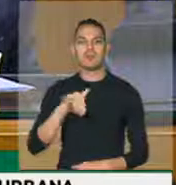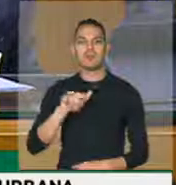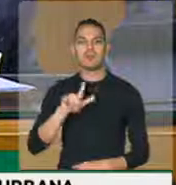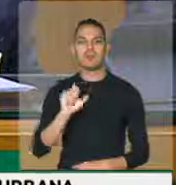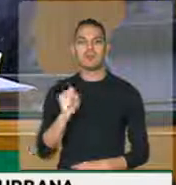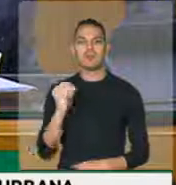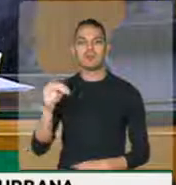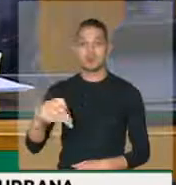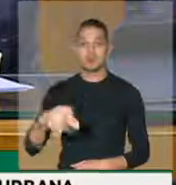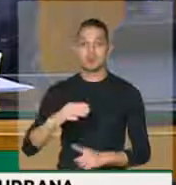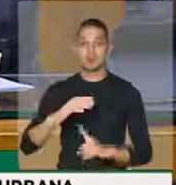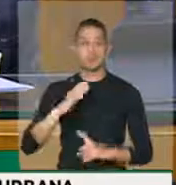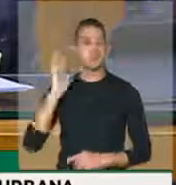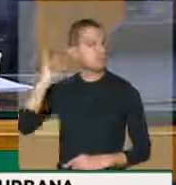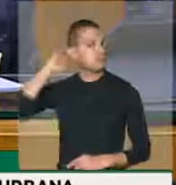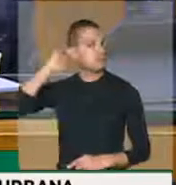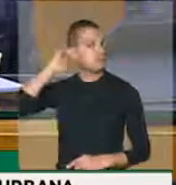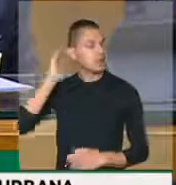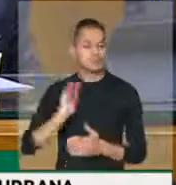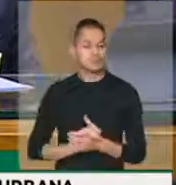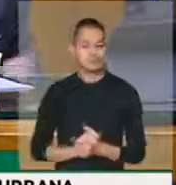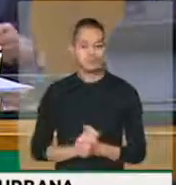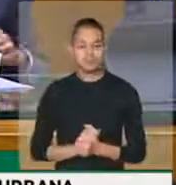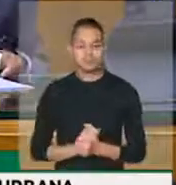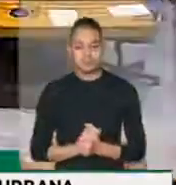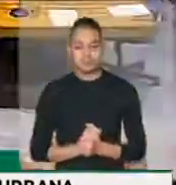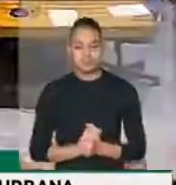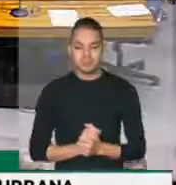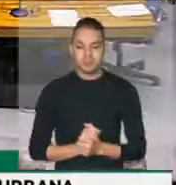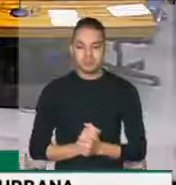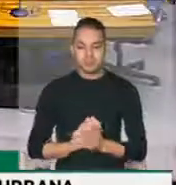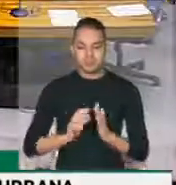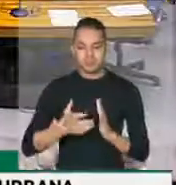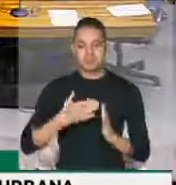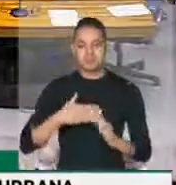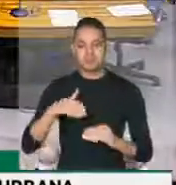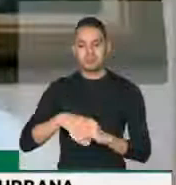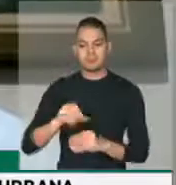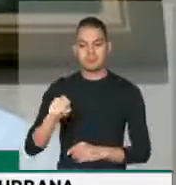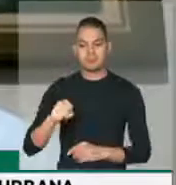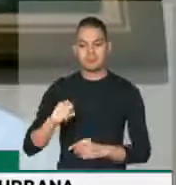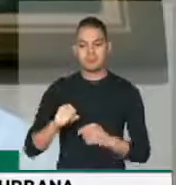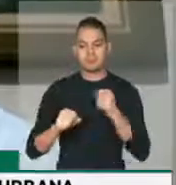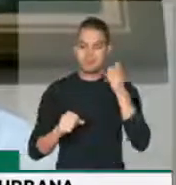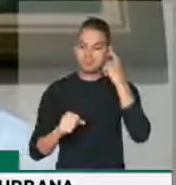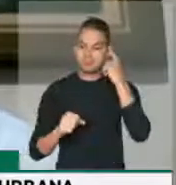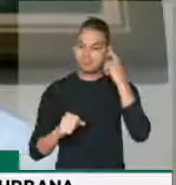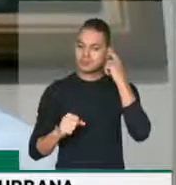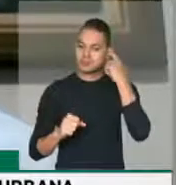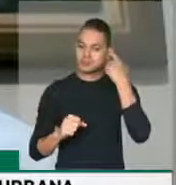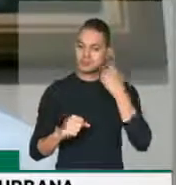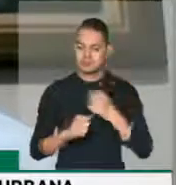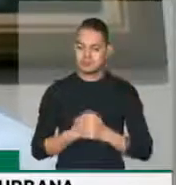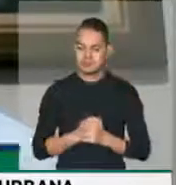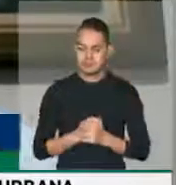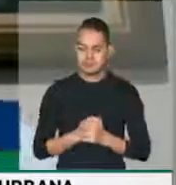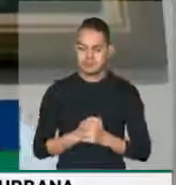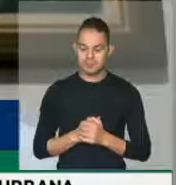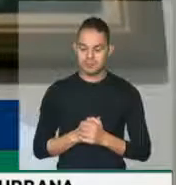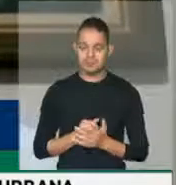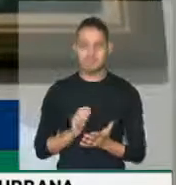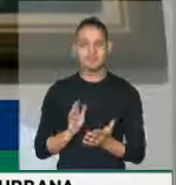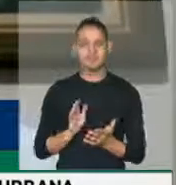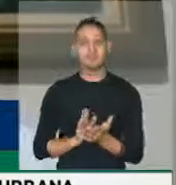do Pará. O pessoal vota sim, parabenizando o deputado